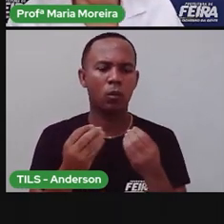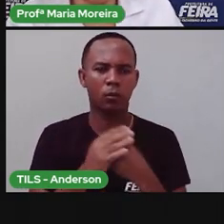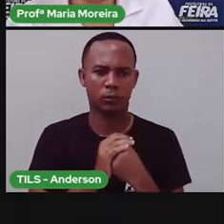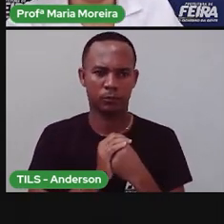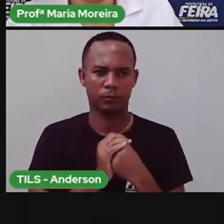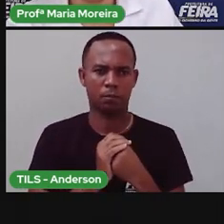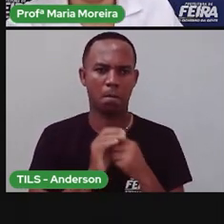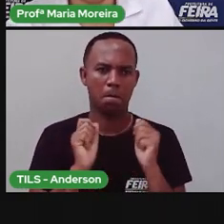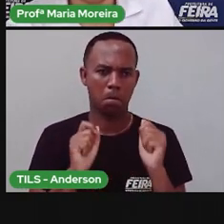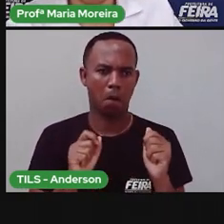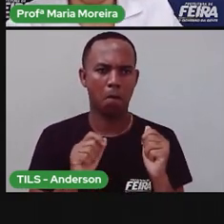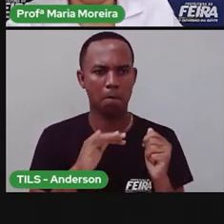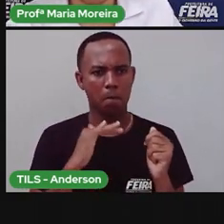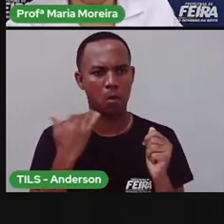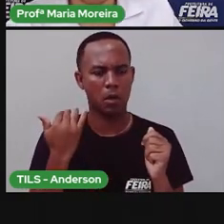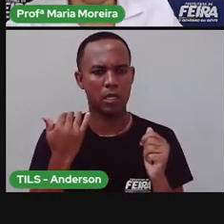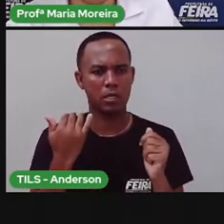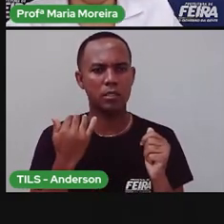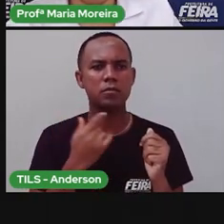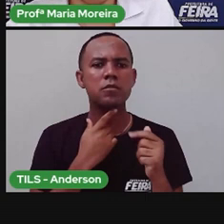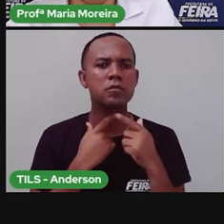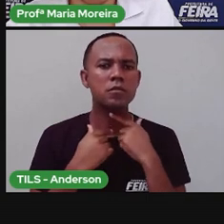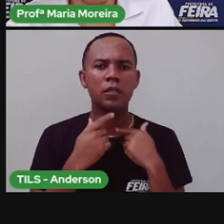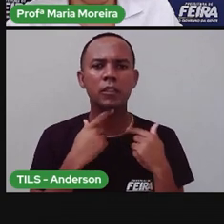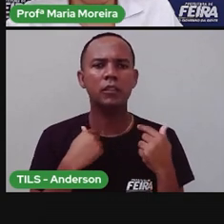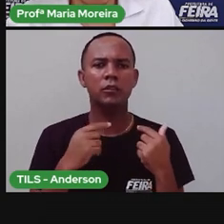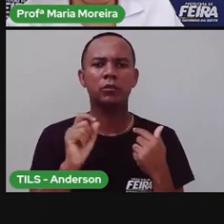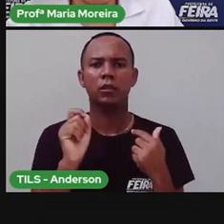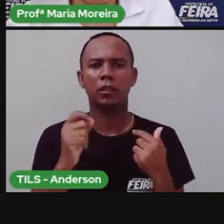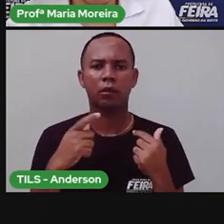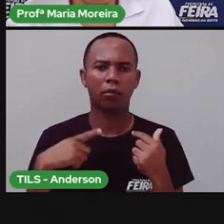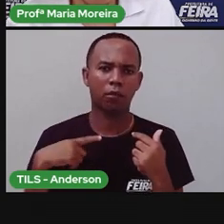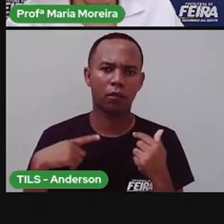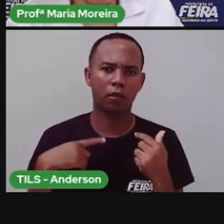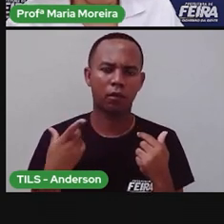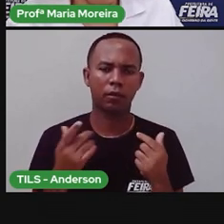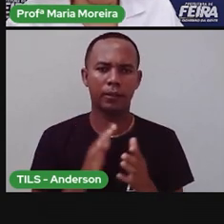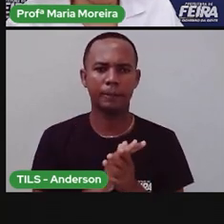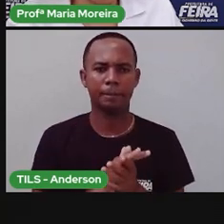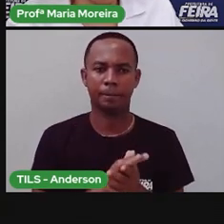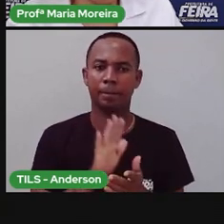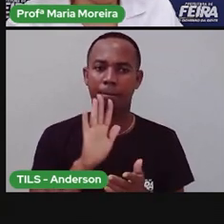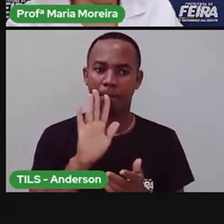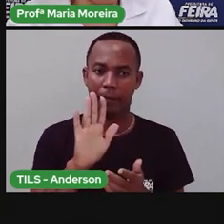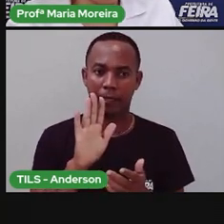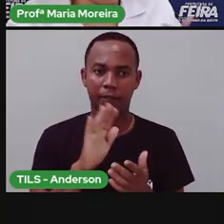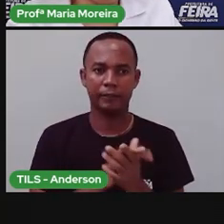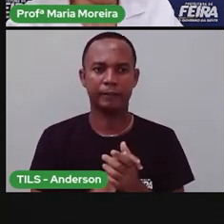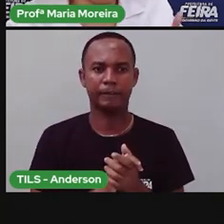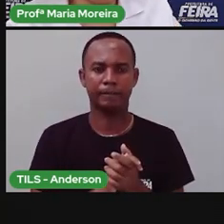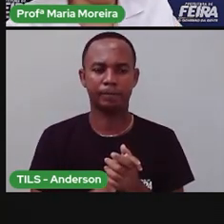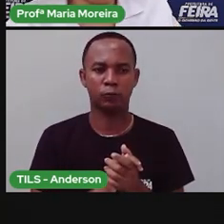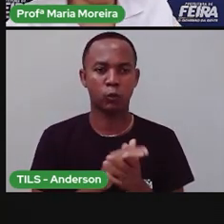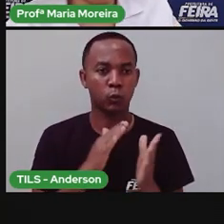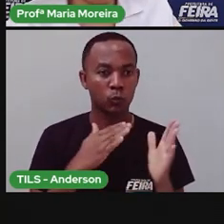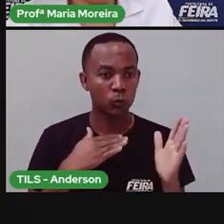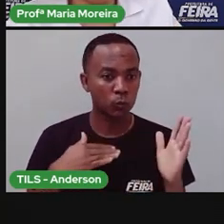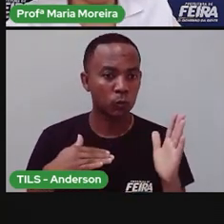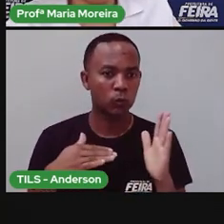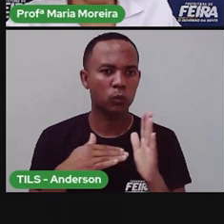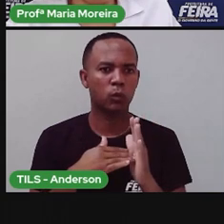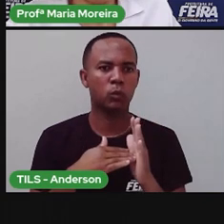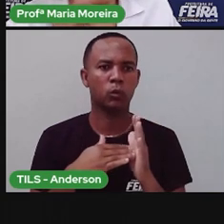Eu iria morrer de ser. Então, aí já vão dois fatores que eu teria que ter. Bom, mas se eu tivesse tudo isso